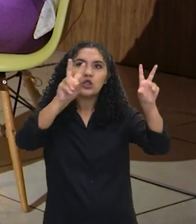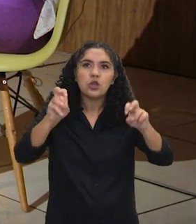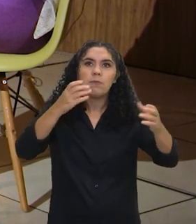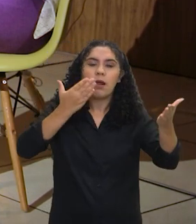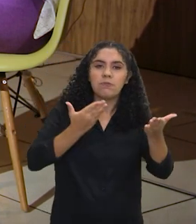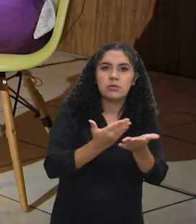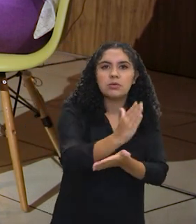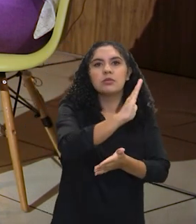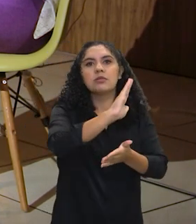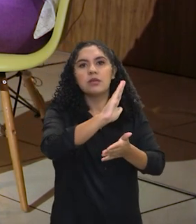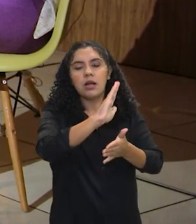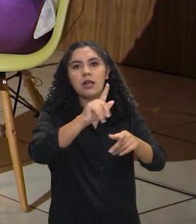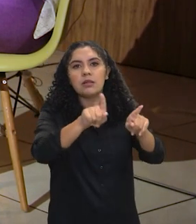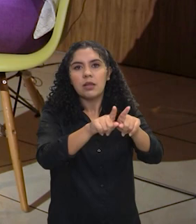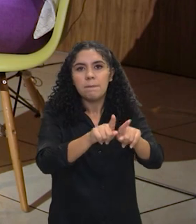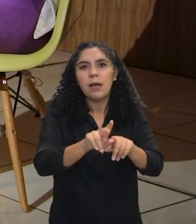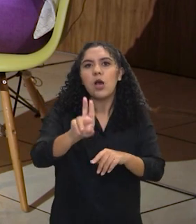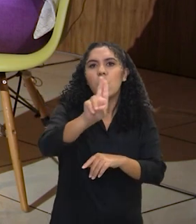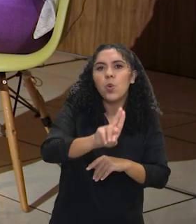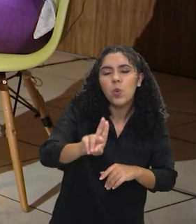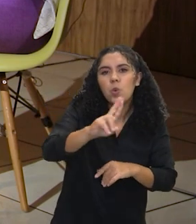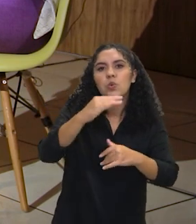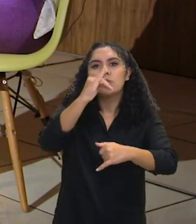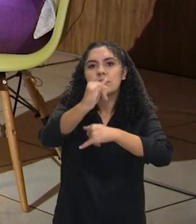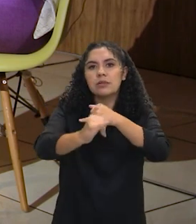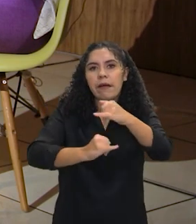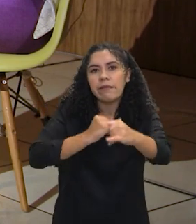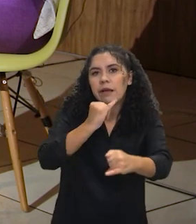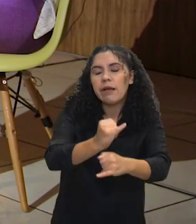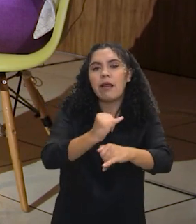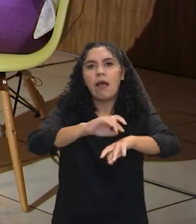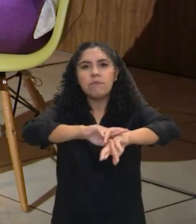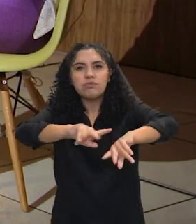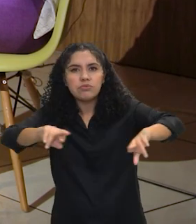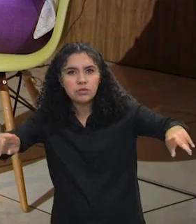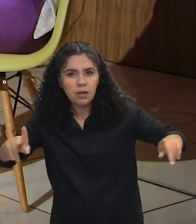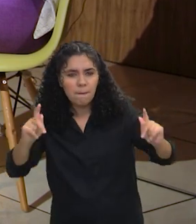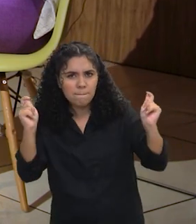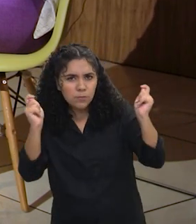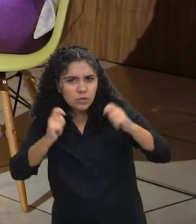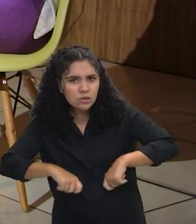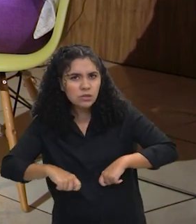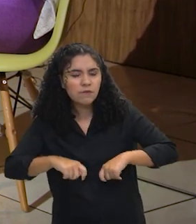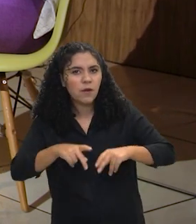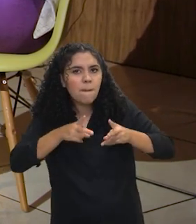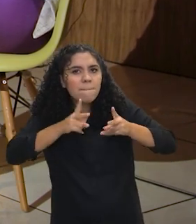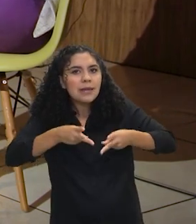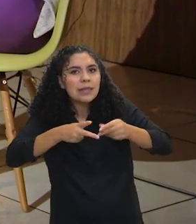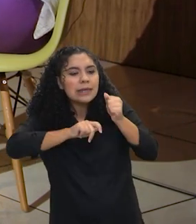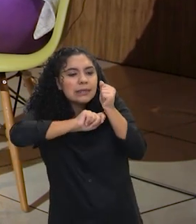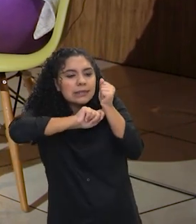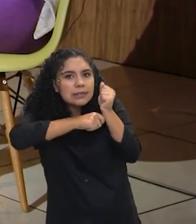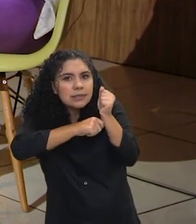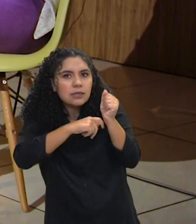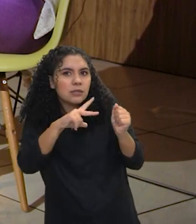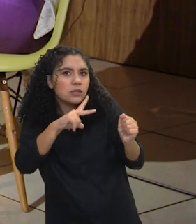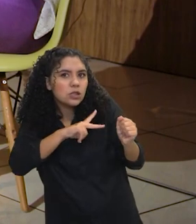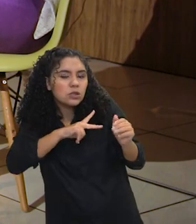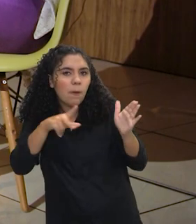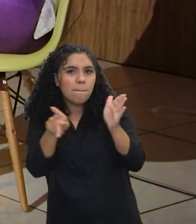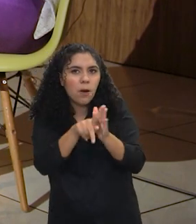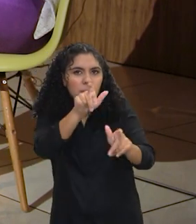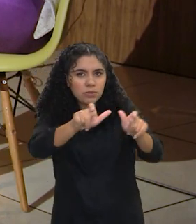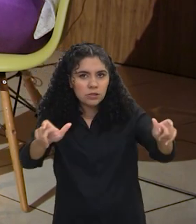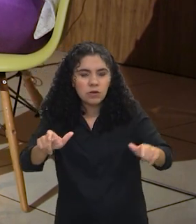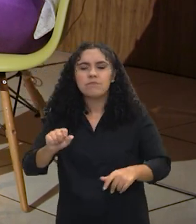redes, enfim, da internet, do uso da internet, é possível manter o sigilo das pessoas? Claro.